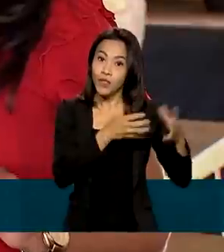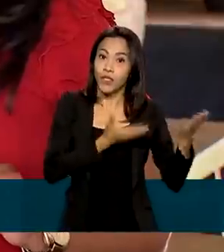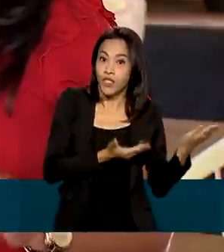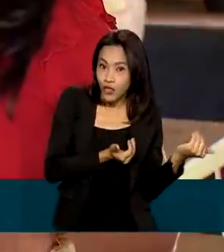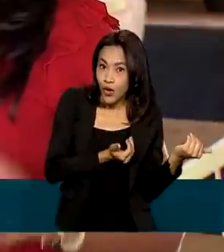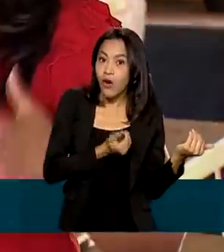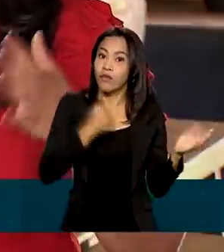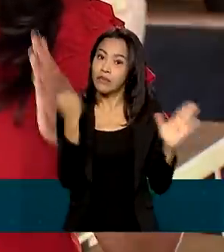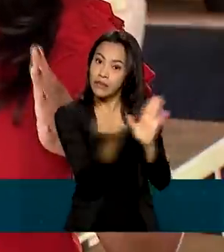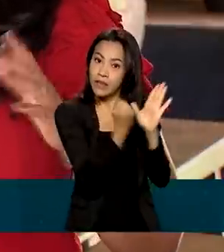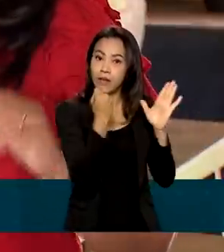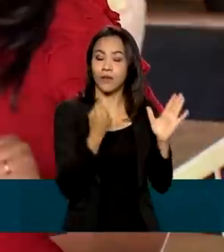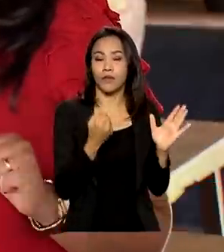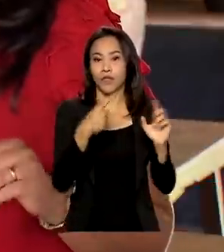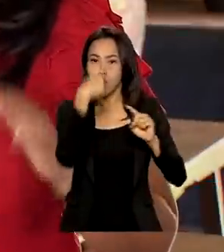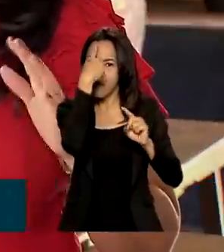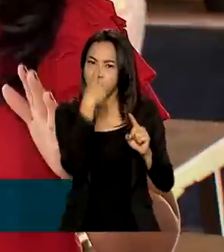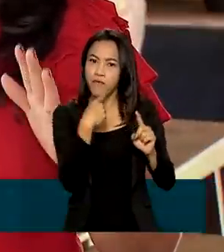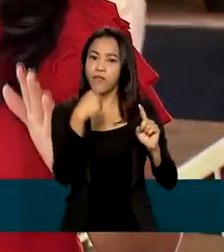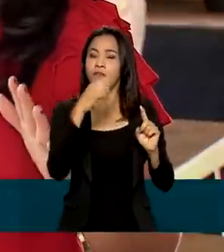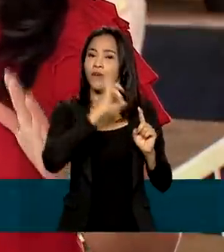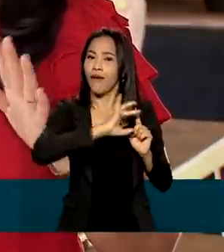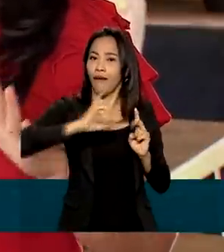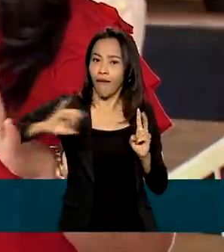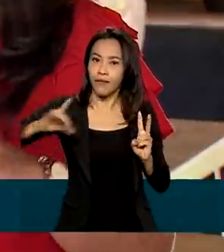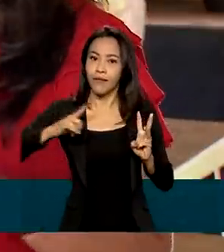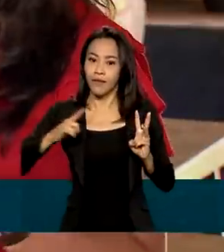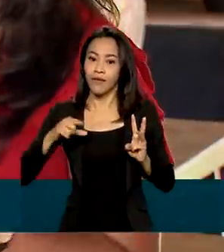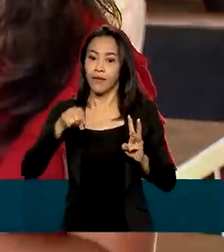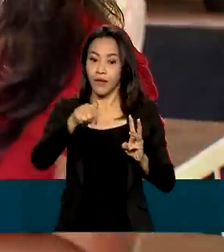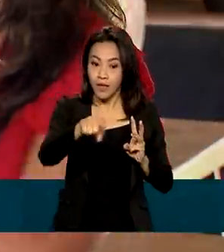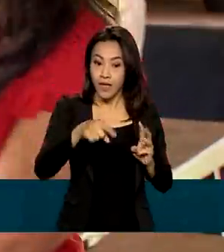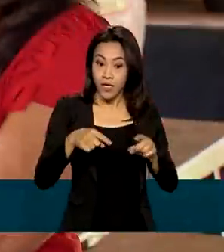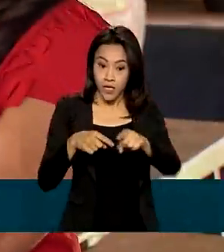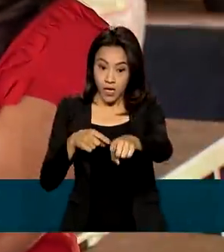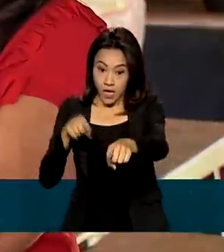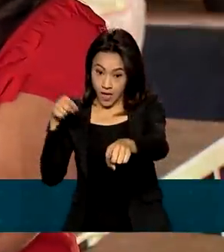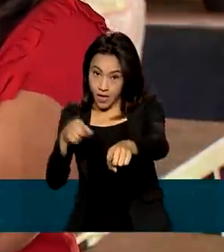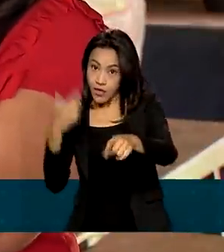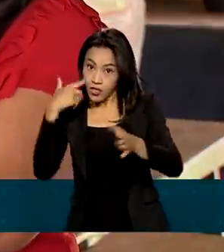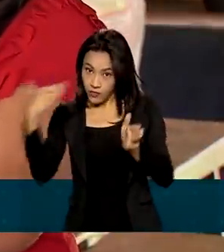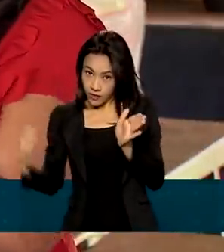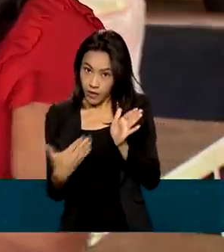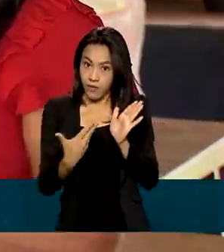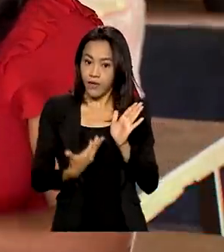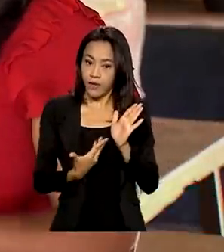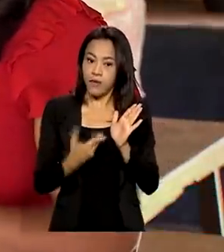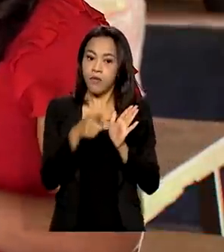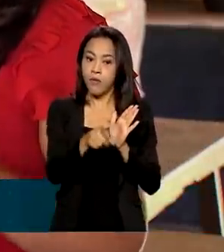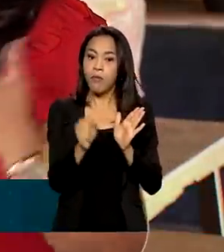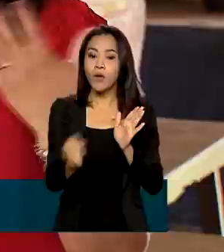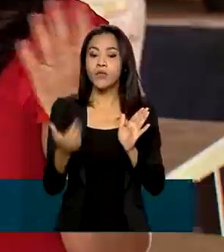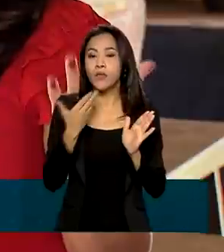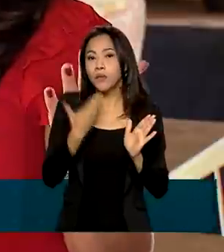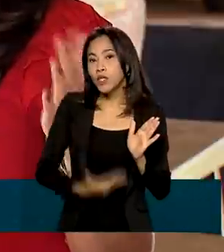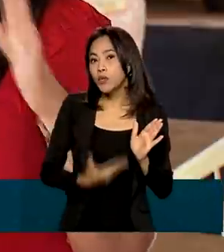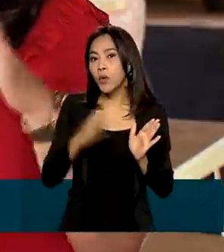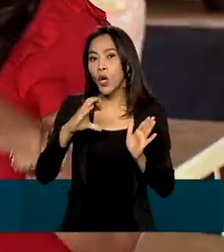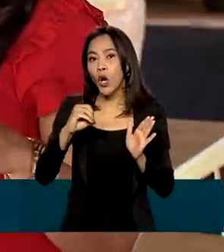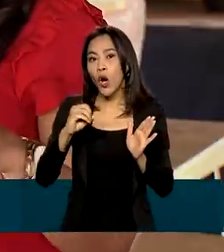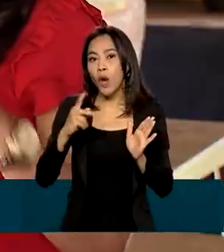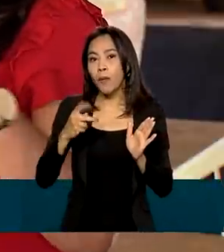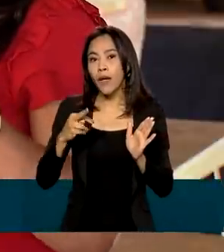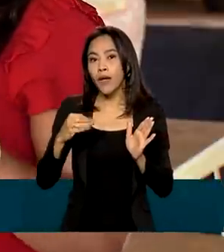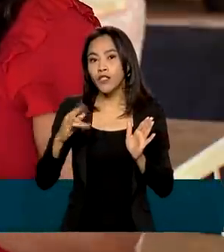Brasil já emitiu mais de 10 mil unidades do Selo Nacional da Agricultura Familiar. Este aqui, que pode ser solicitado por cooperativas,